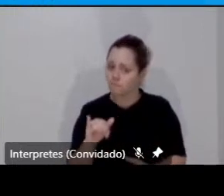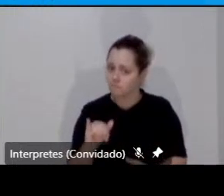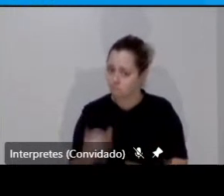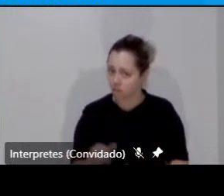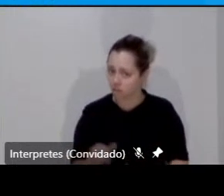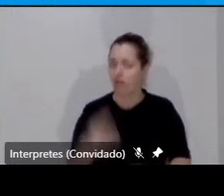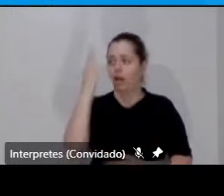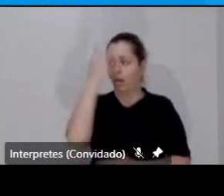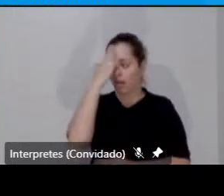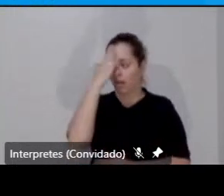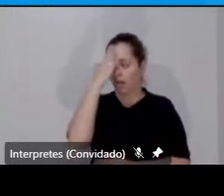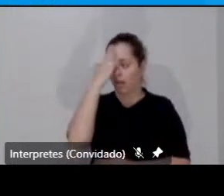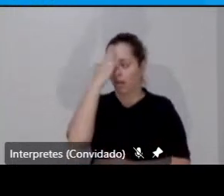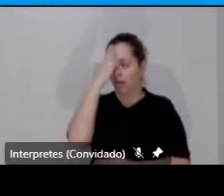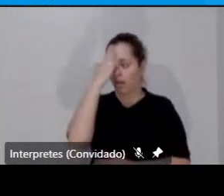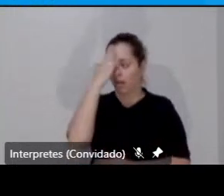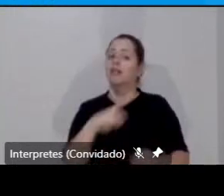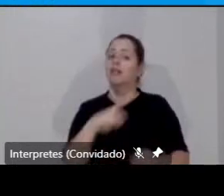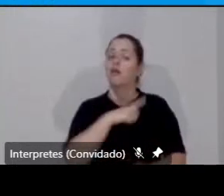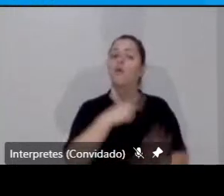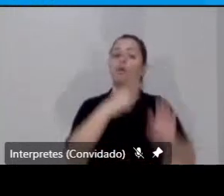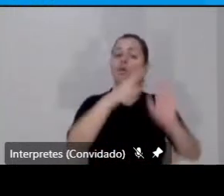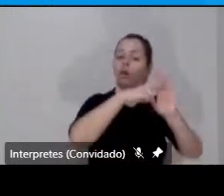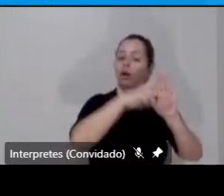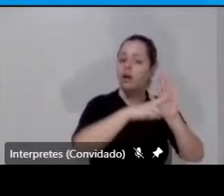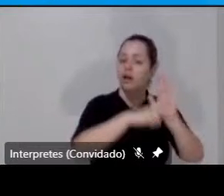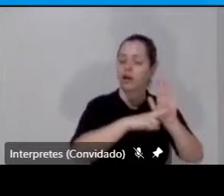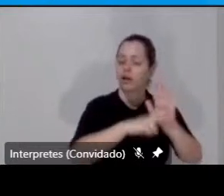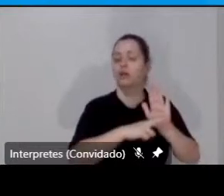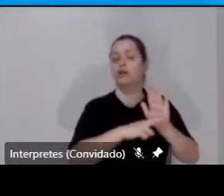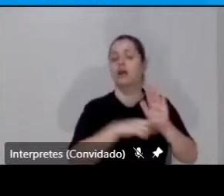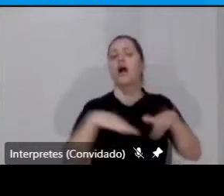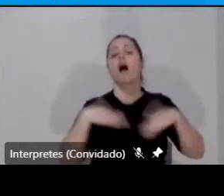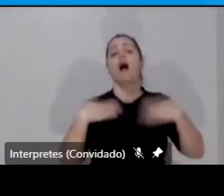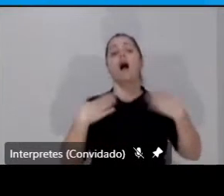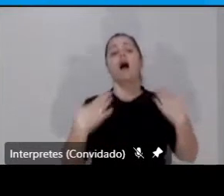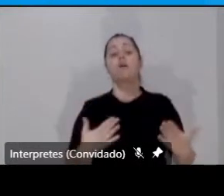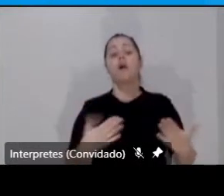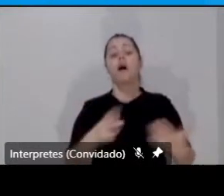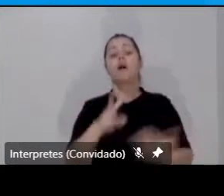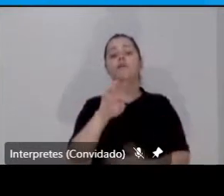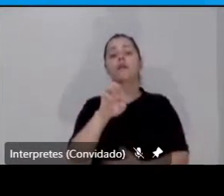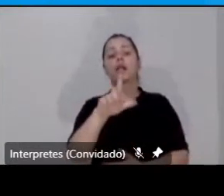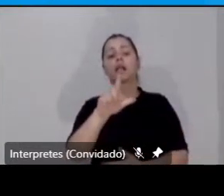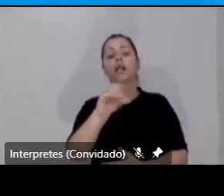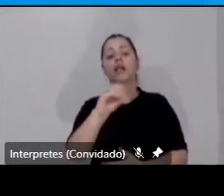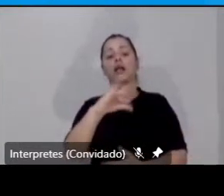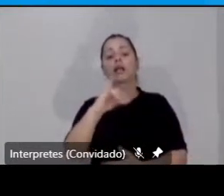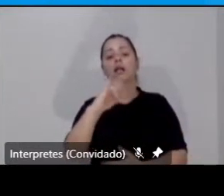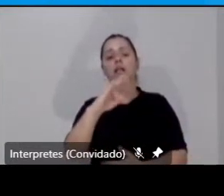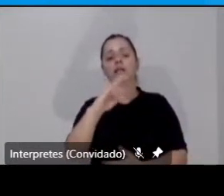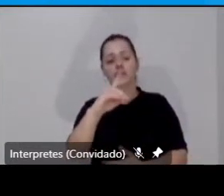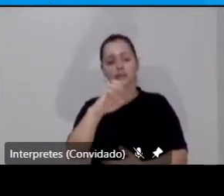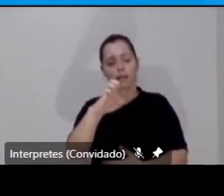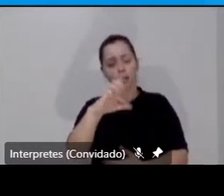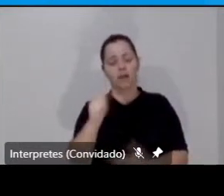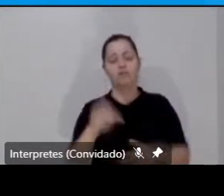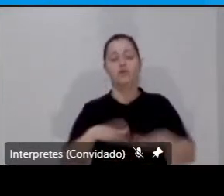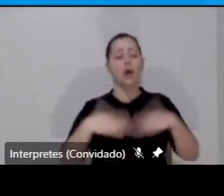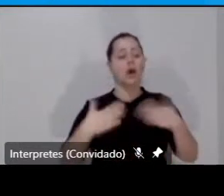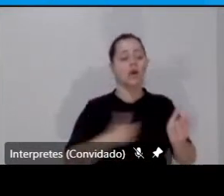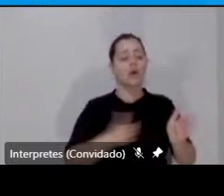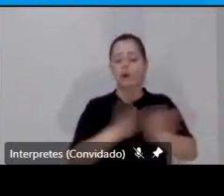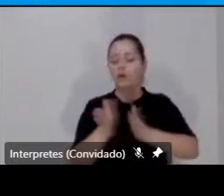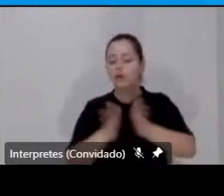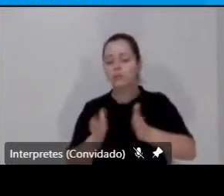norma efetiva de a que velocidade a gente anda, a que ritmo, por qual caminho e que prioridade.